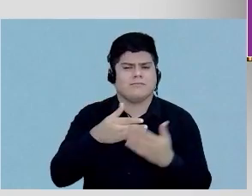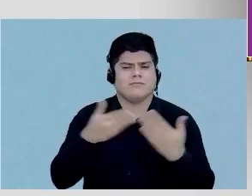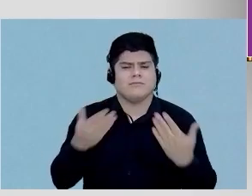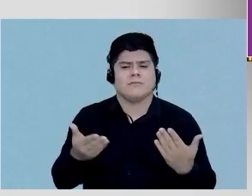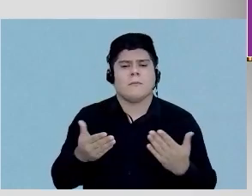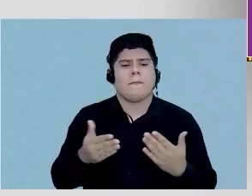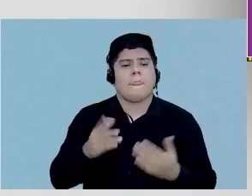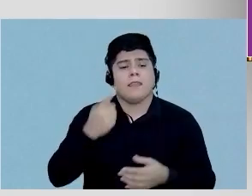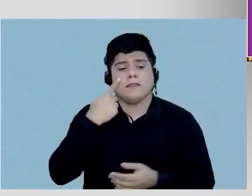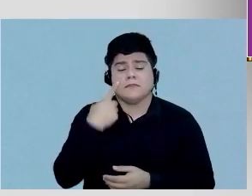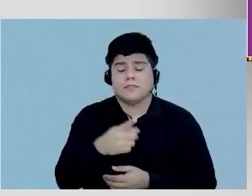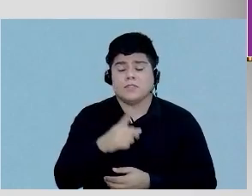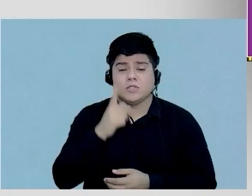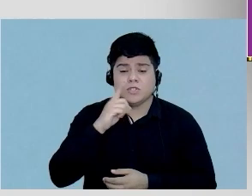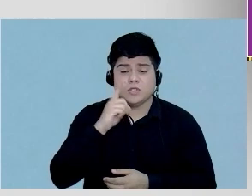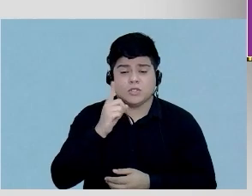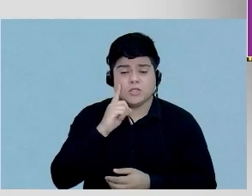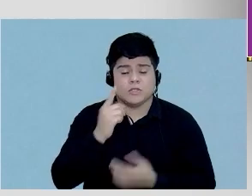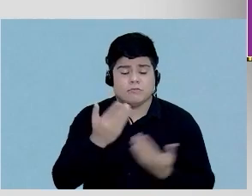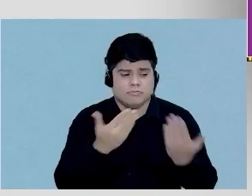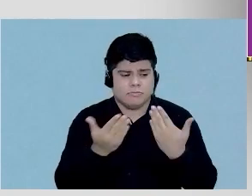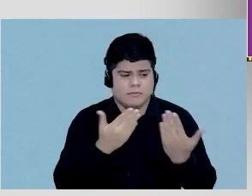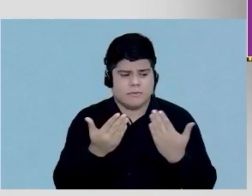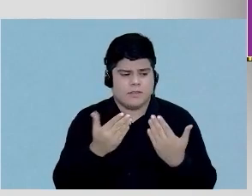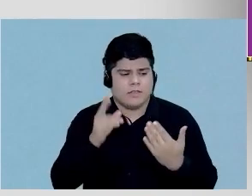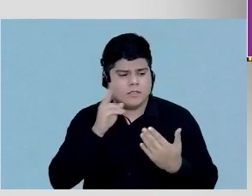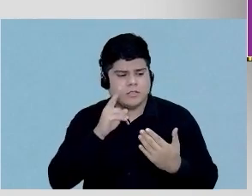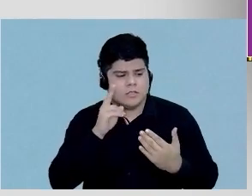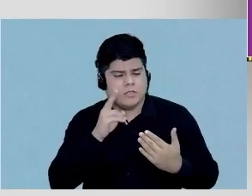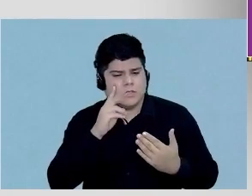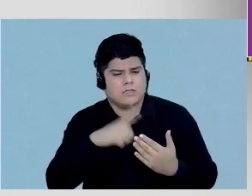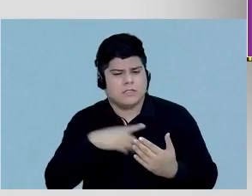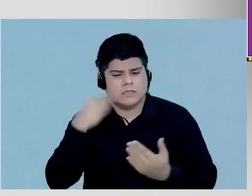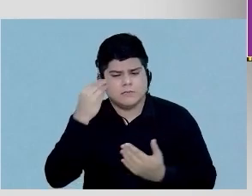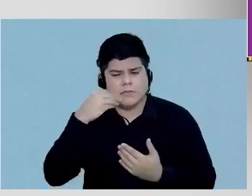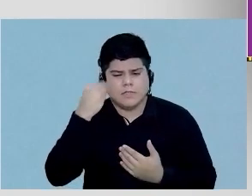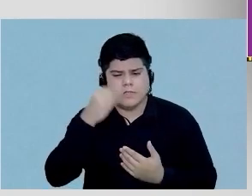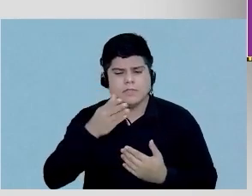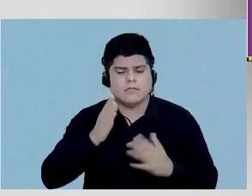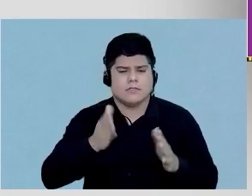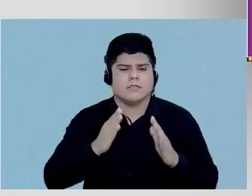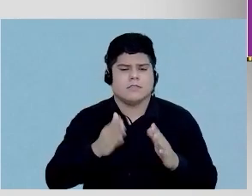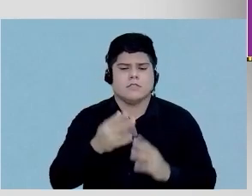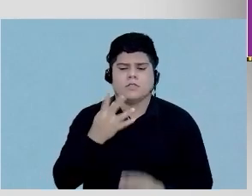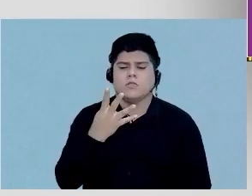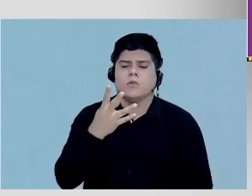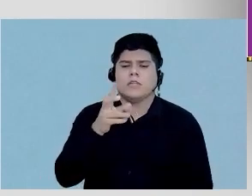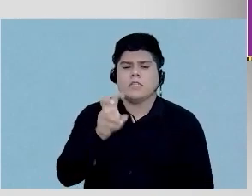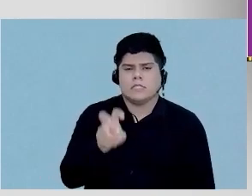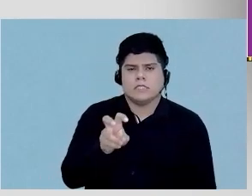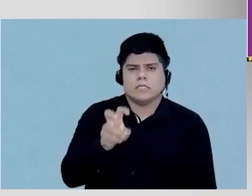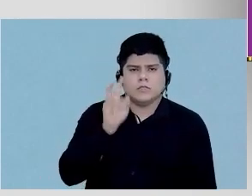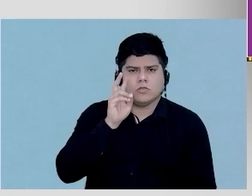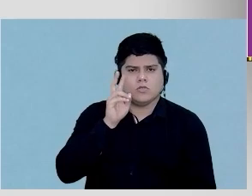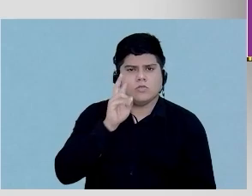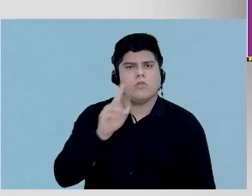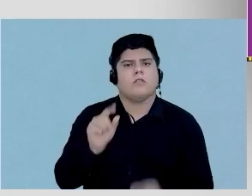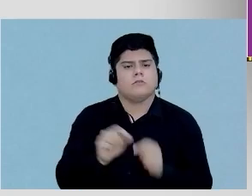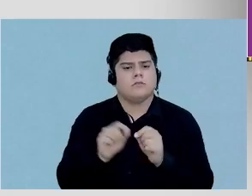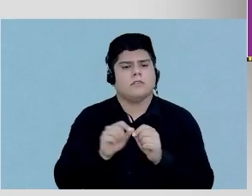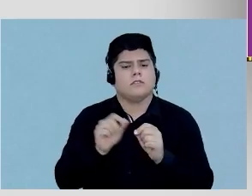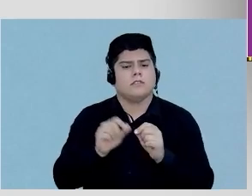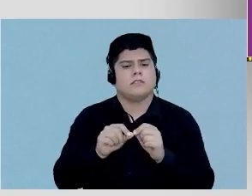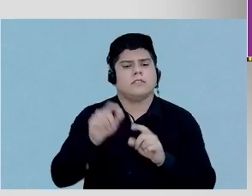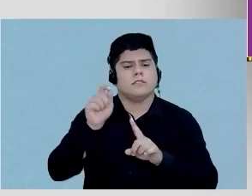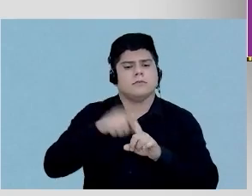vê no dia a dia, discutindo os casos, a gente já tem uma experiência de 45 casos realizados nesses cinco